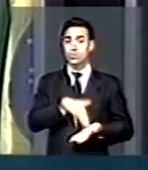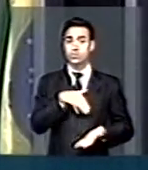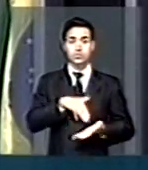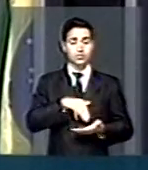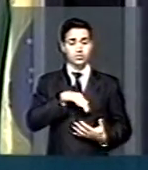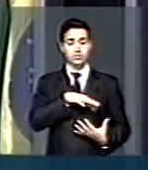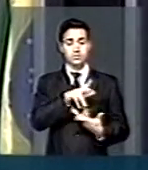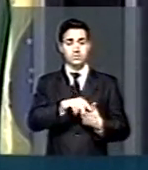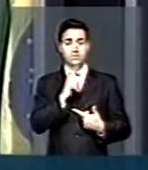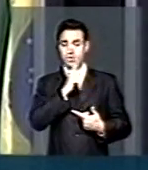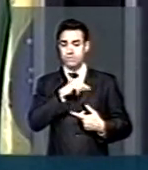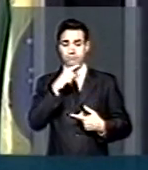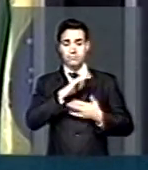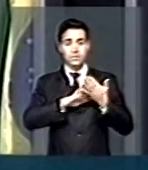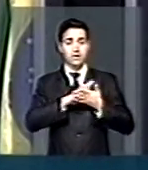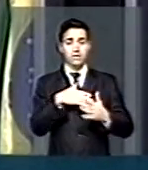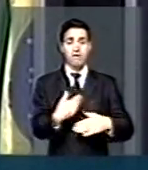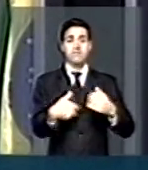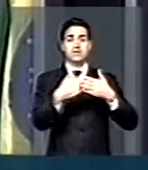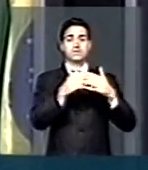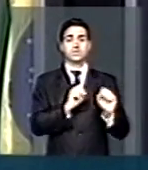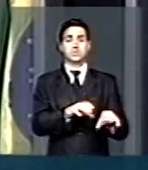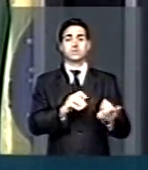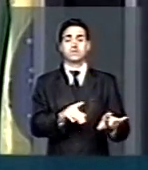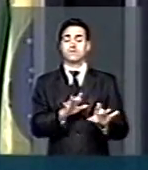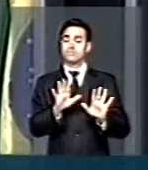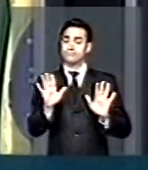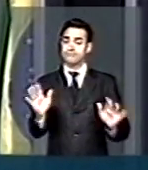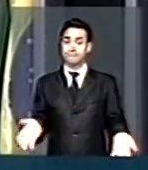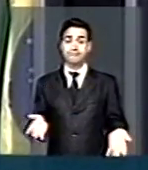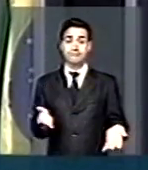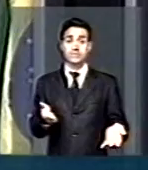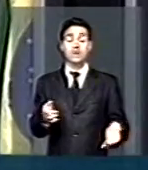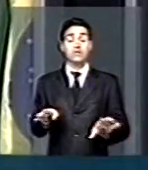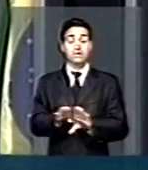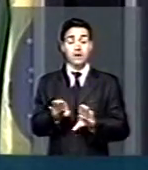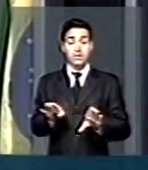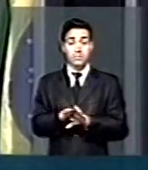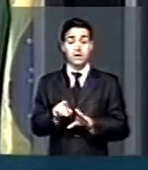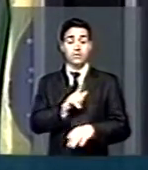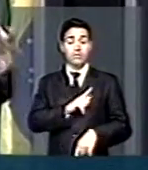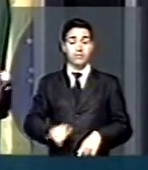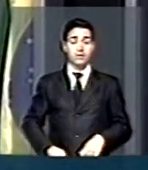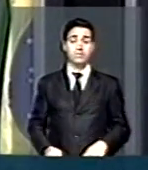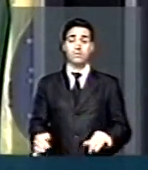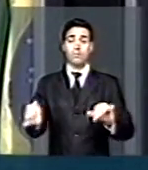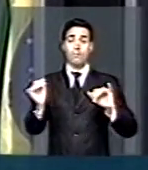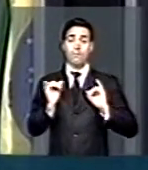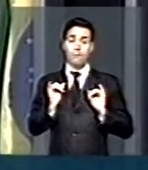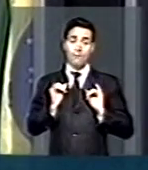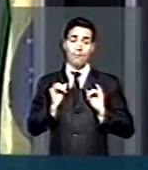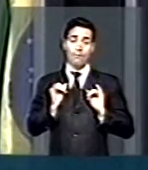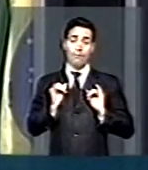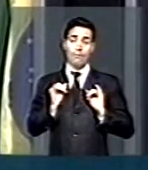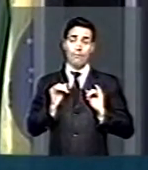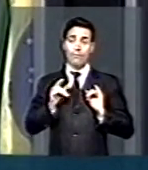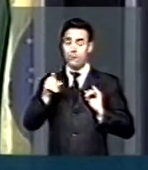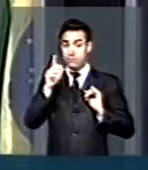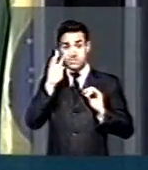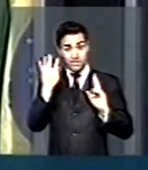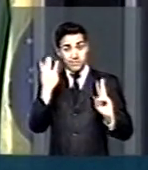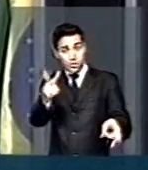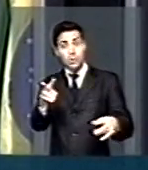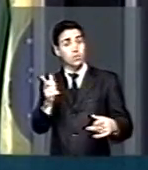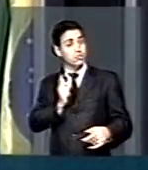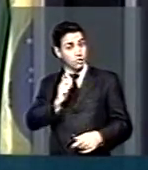em termos de avanço na área educacional. E passivo, para finalizar, diante dos casos notórios